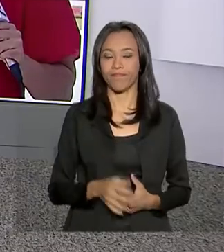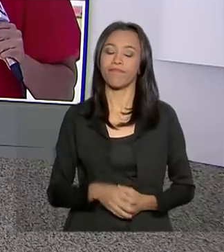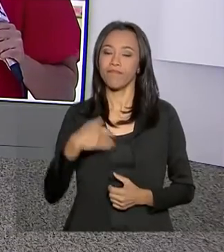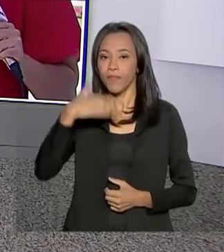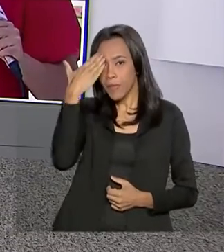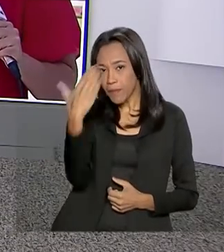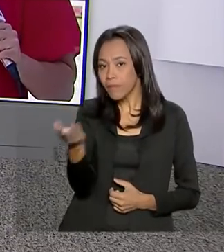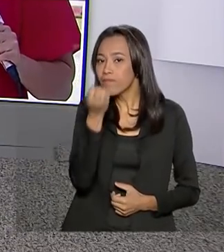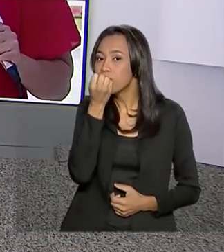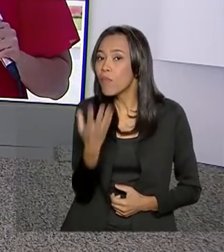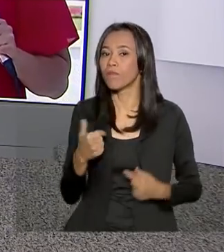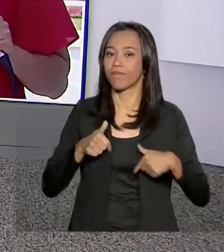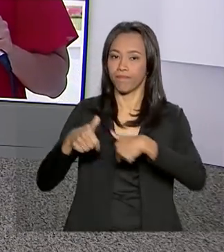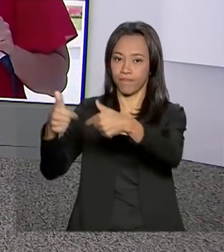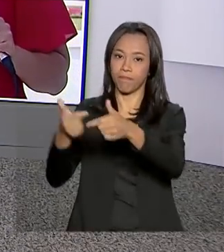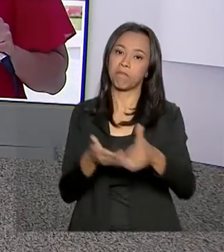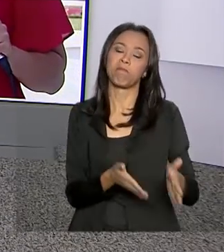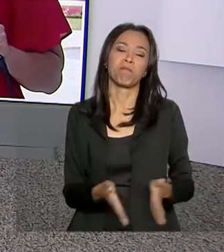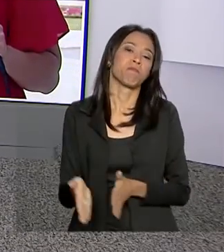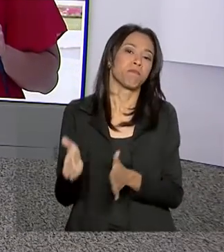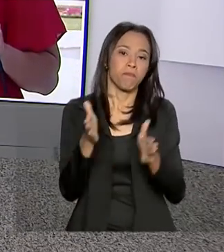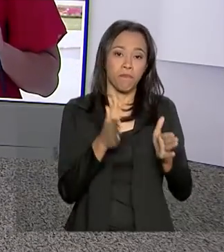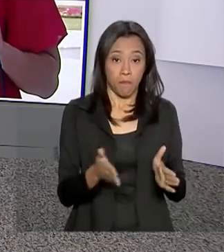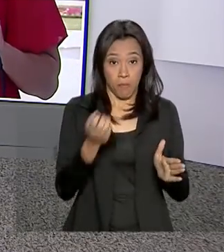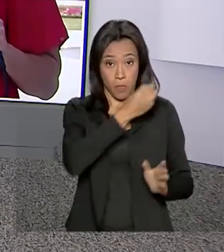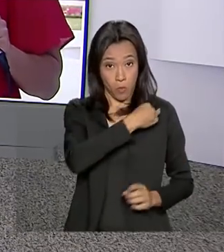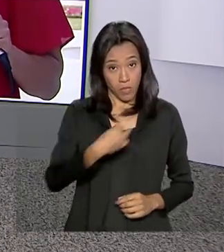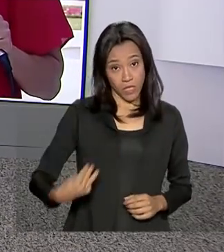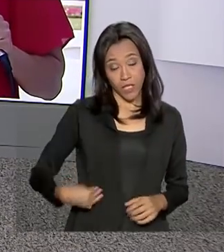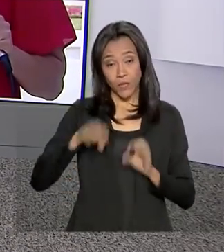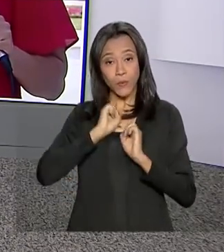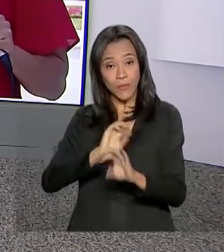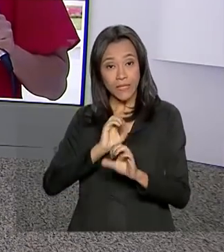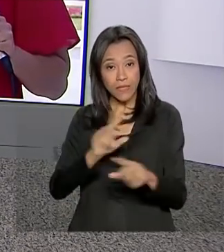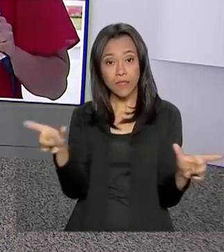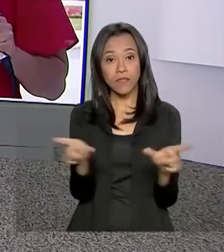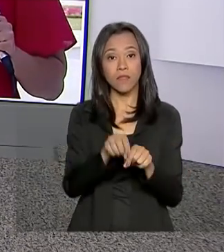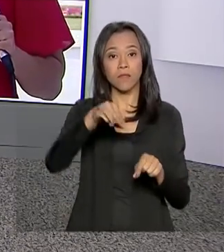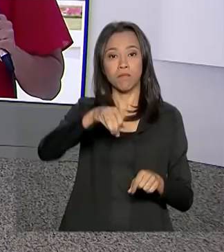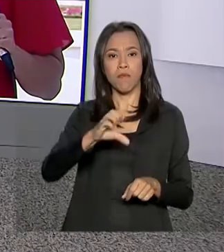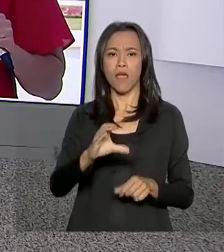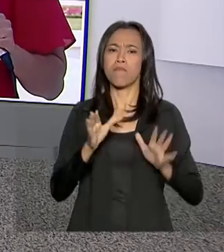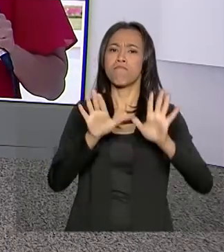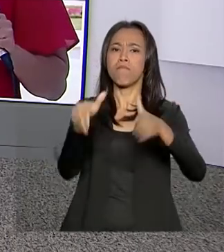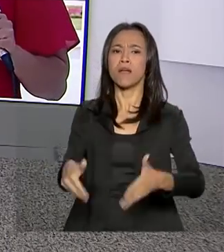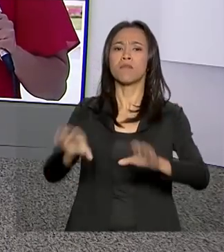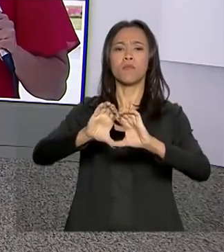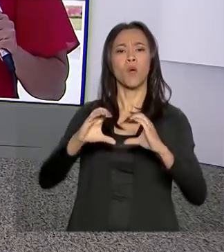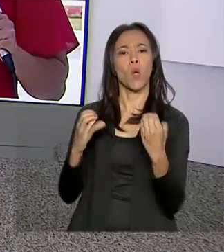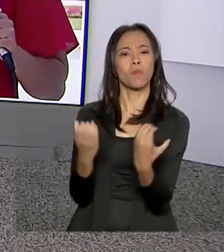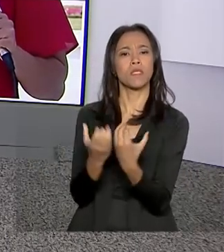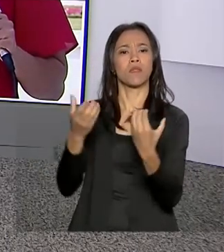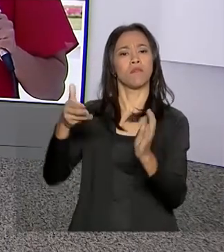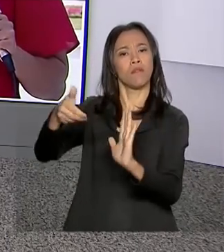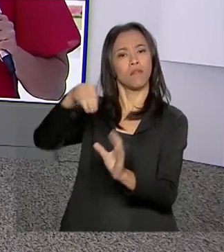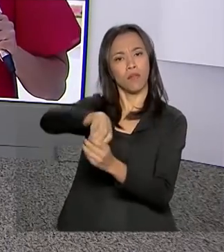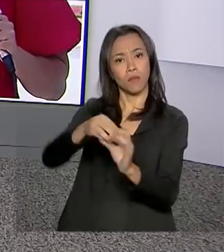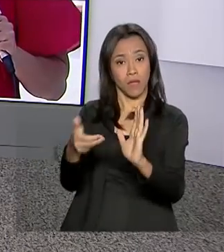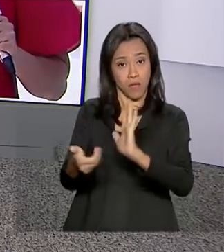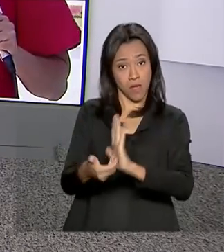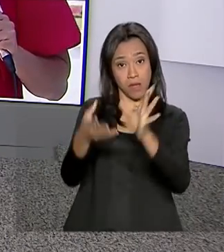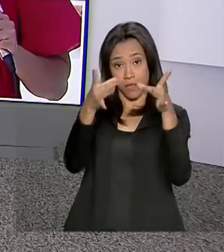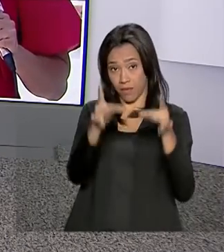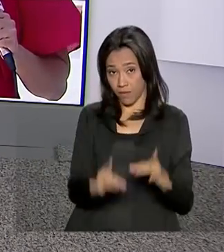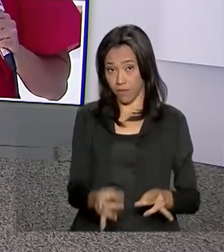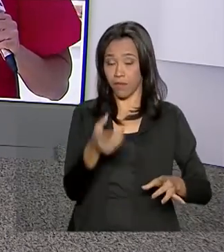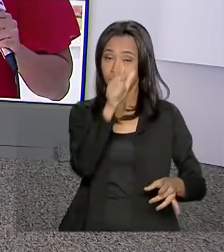Obrigada, Luana. Bom trabalho aí pra você. O ministro da Educação participa hoje de uma comissão geral na Câmara dos Deputados. Quem traz os detalhes pra